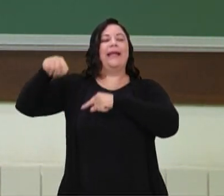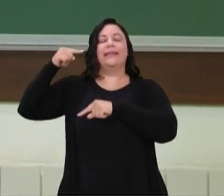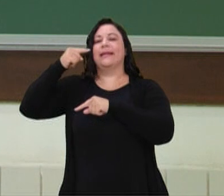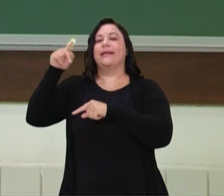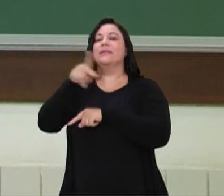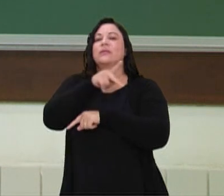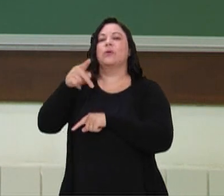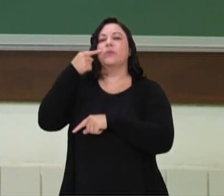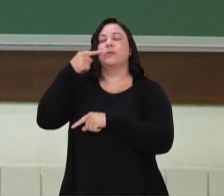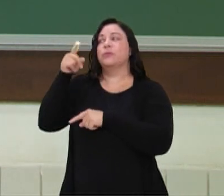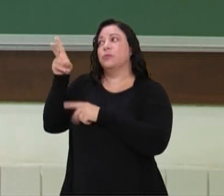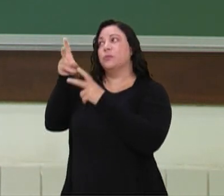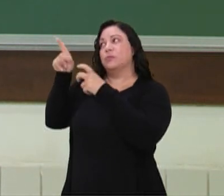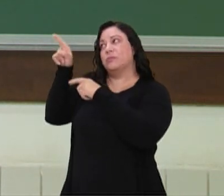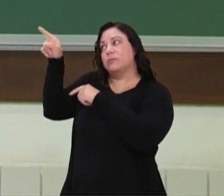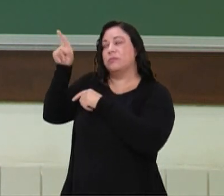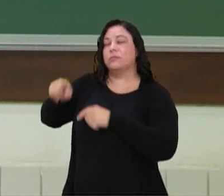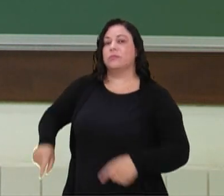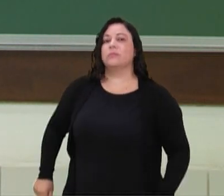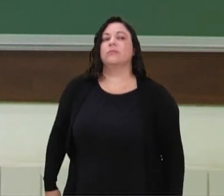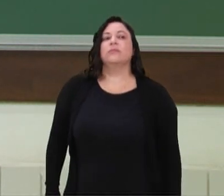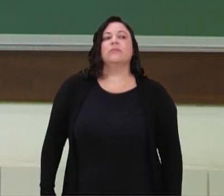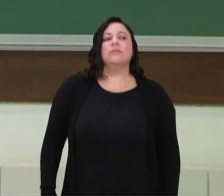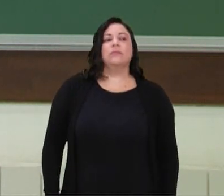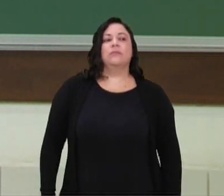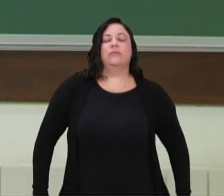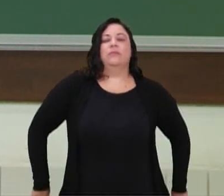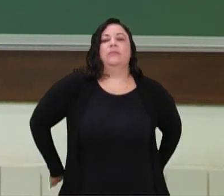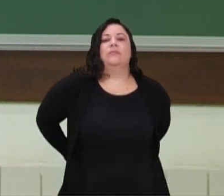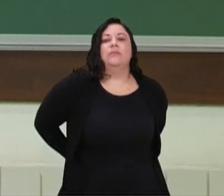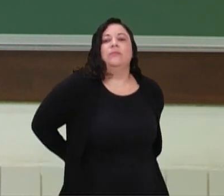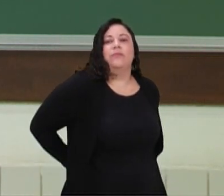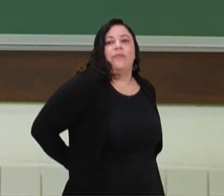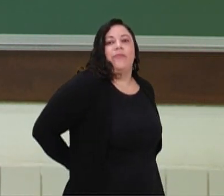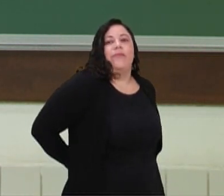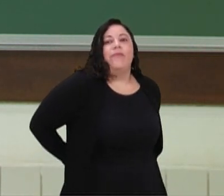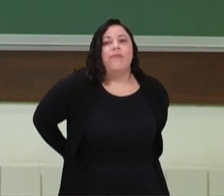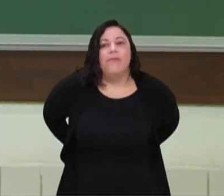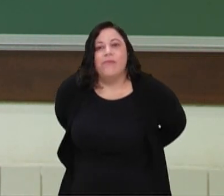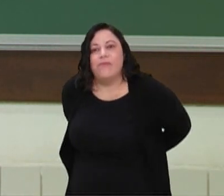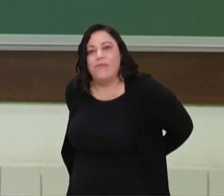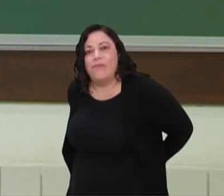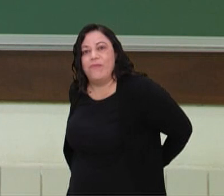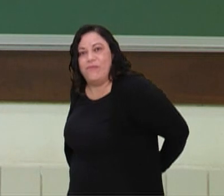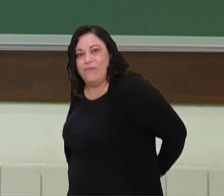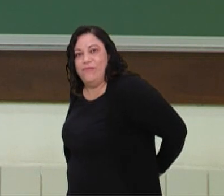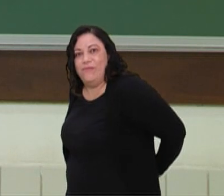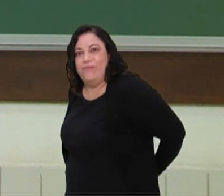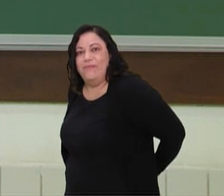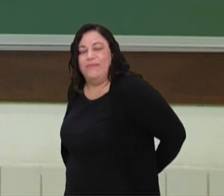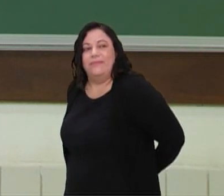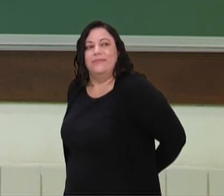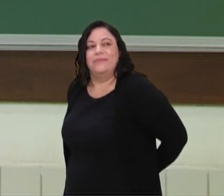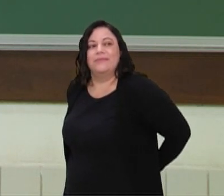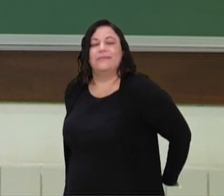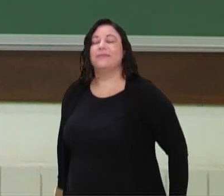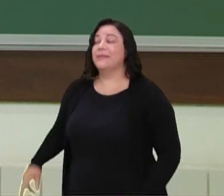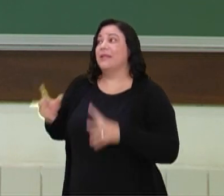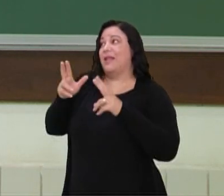pouquinho de lado para vocês verem o movimento, ó, tá vendo, ó, puxa bem, isso.